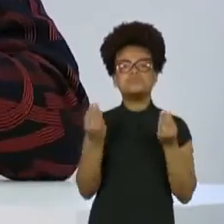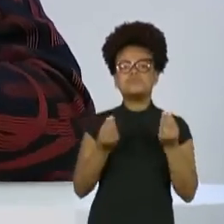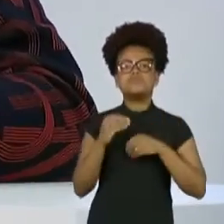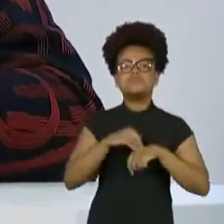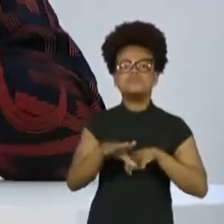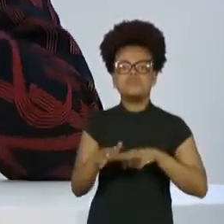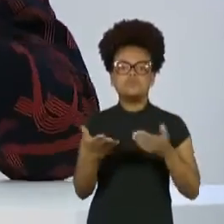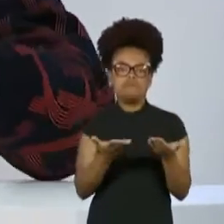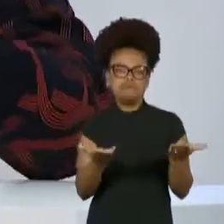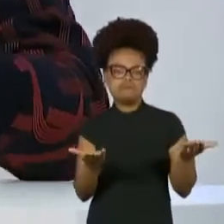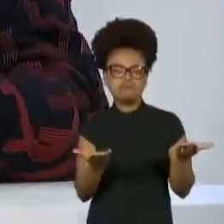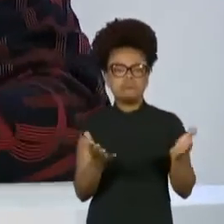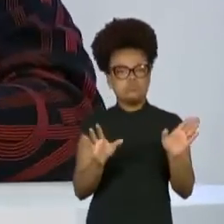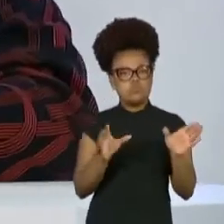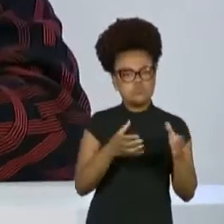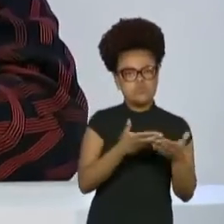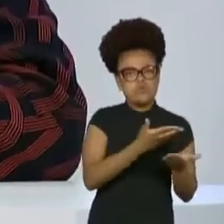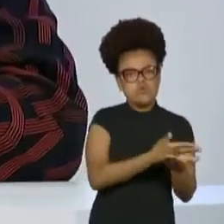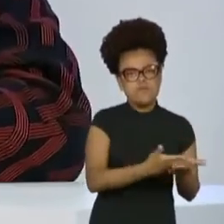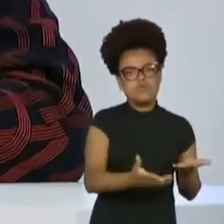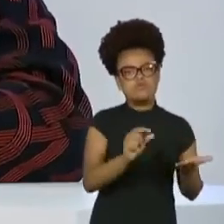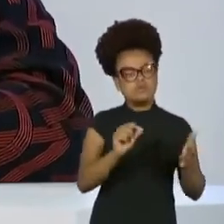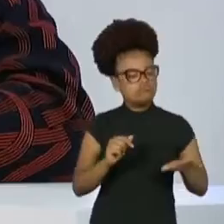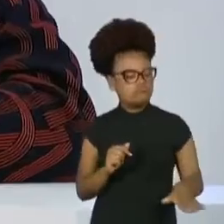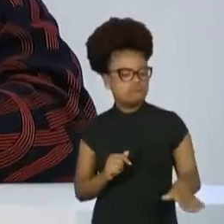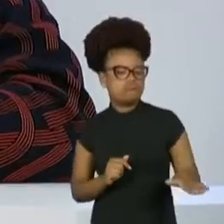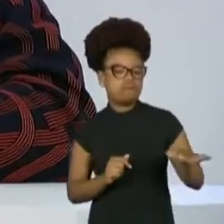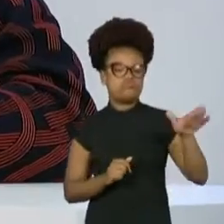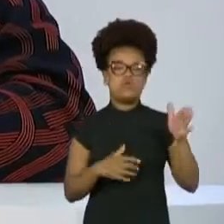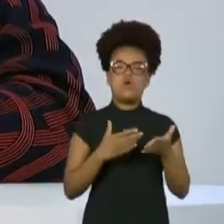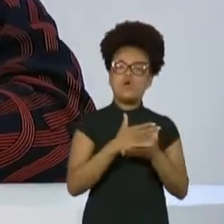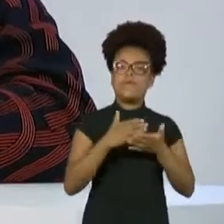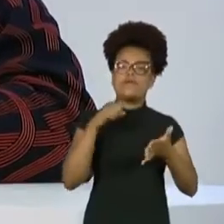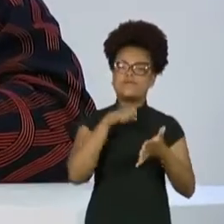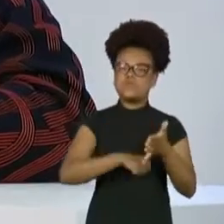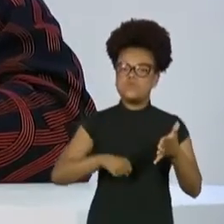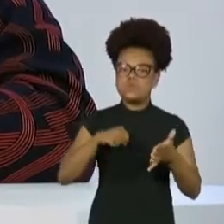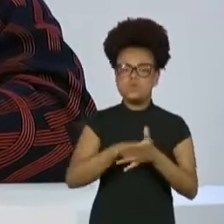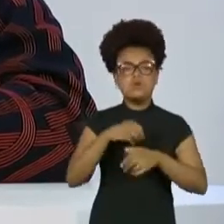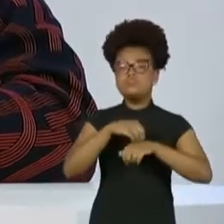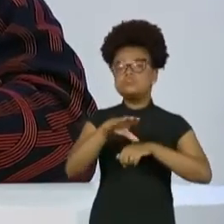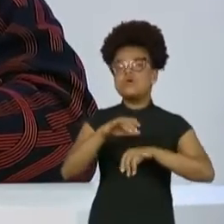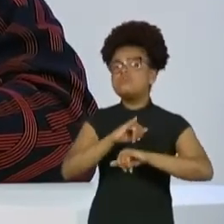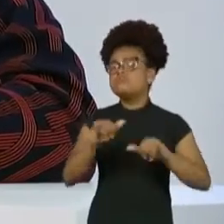entendendo todo o seu legado, a sua carreira, a sua luta. Qual que o seu recado para quem está chegando agora?